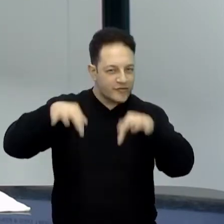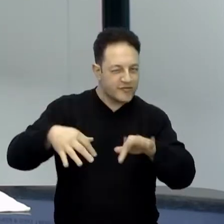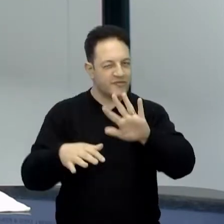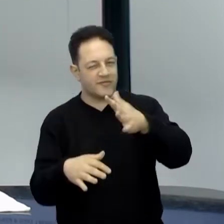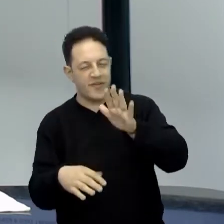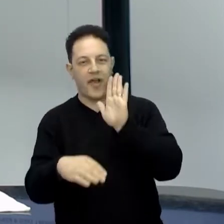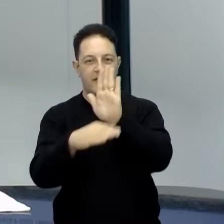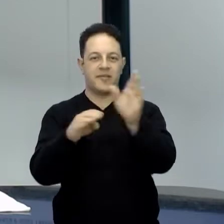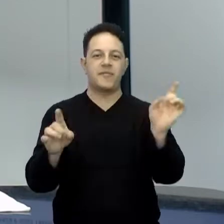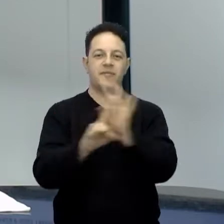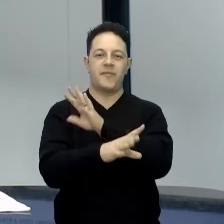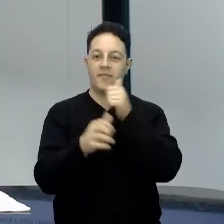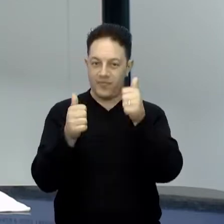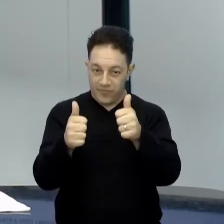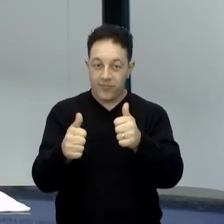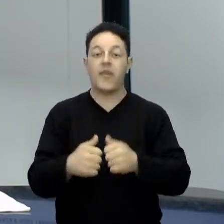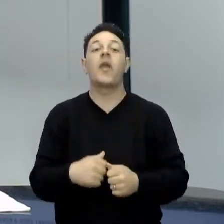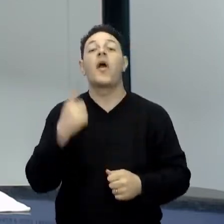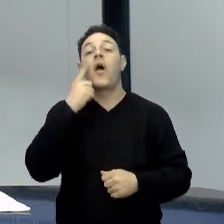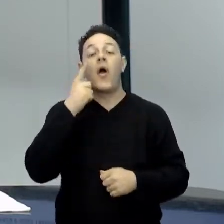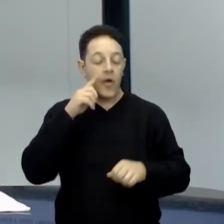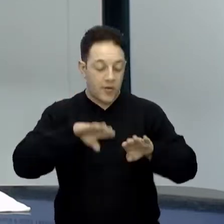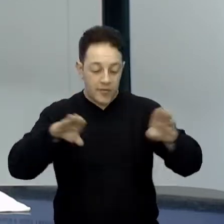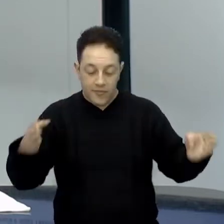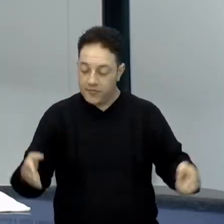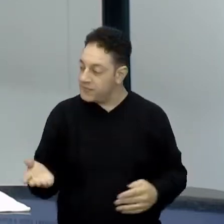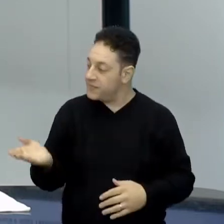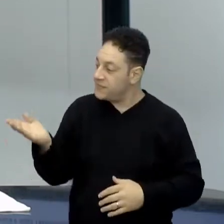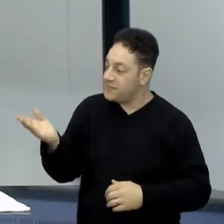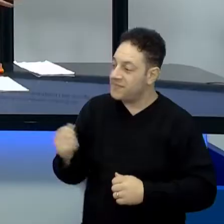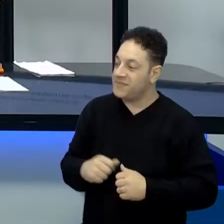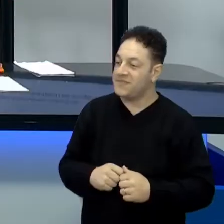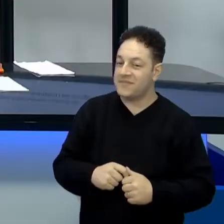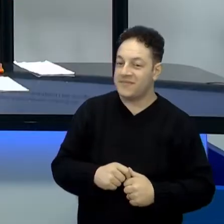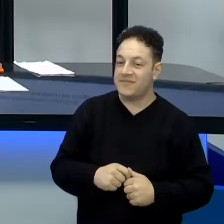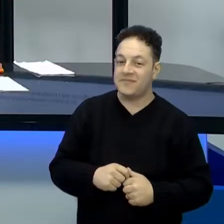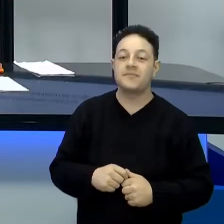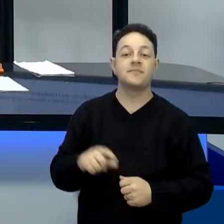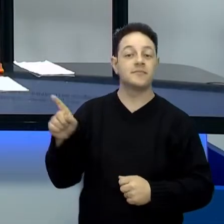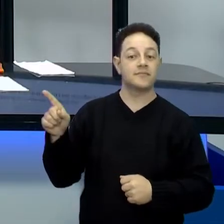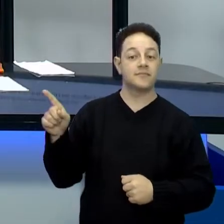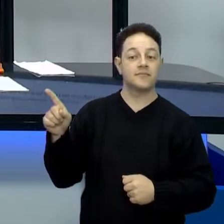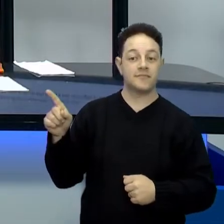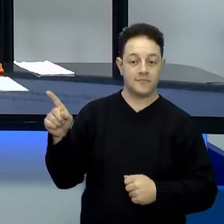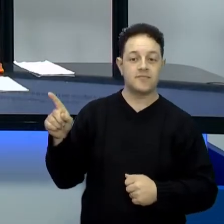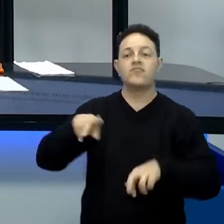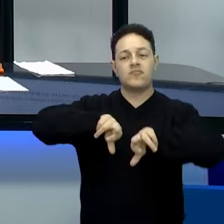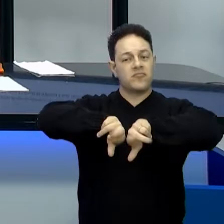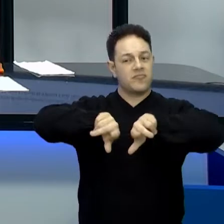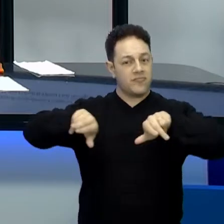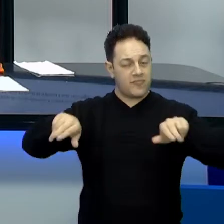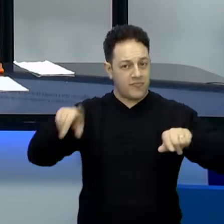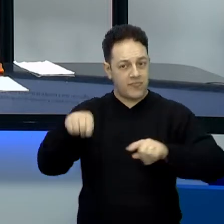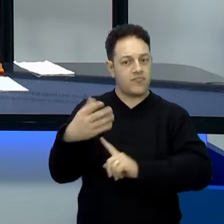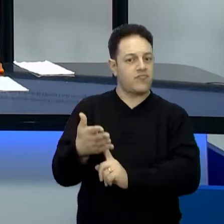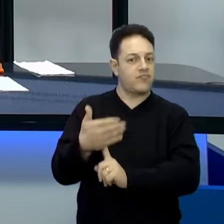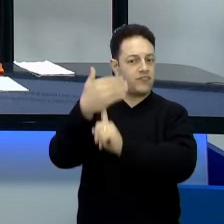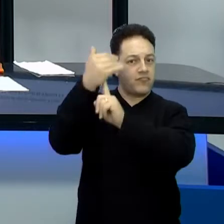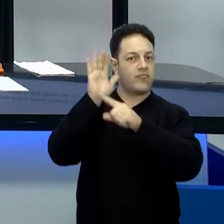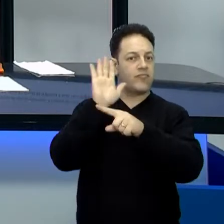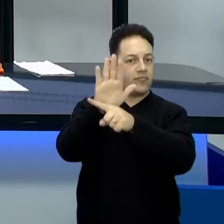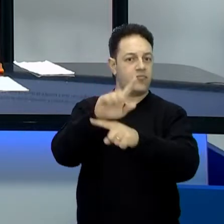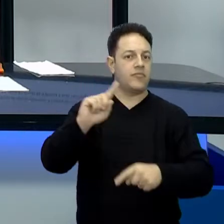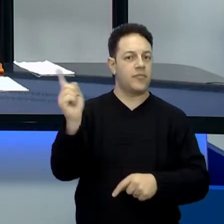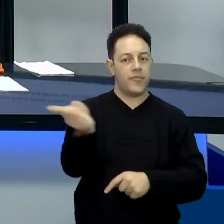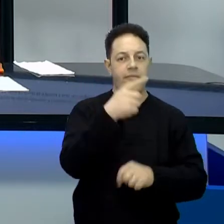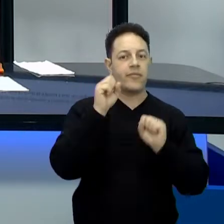Beleza? Então, olha aqui para a nossa bancada. Eu trouxe esses aparatos todos aqui, todos tecnológicos, que vocês podem importar,